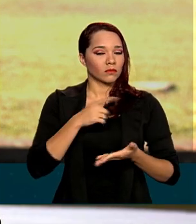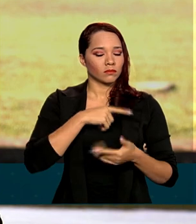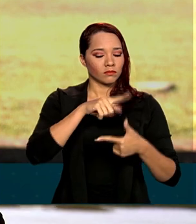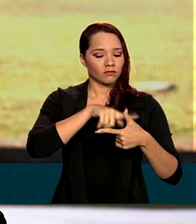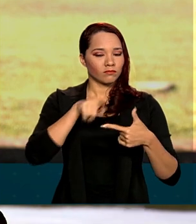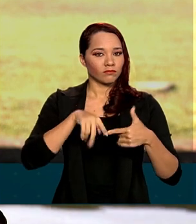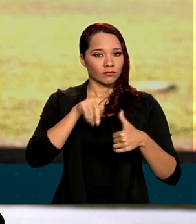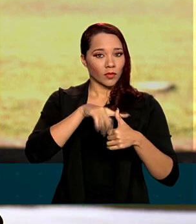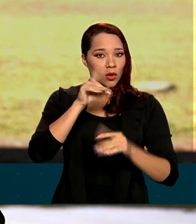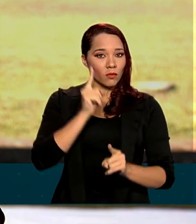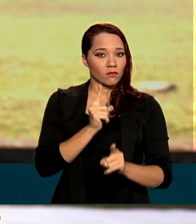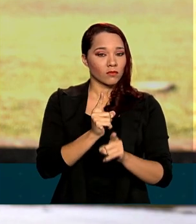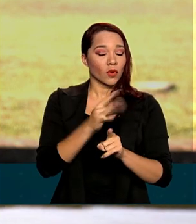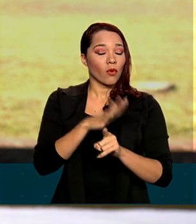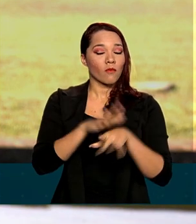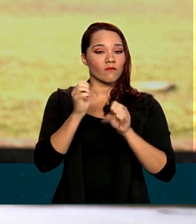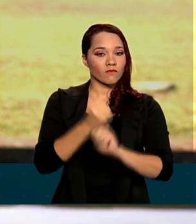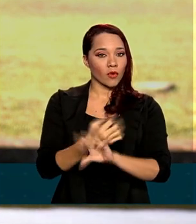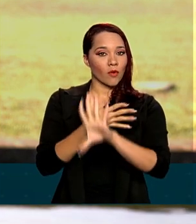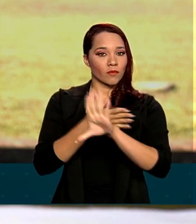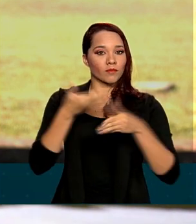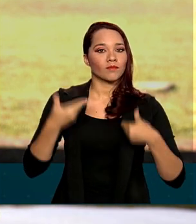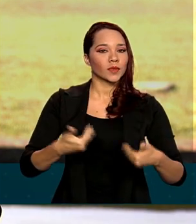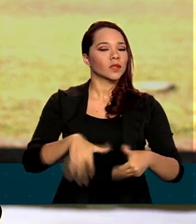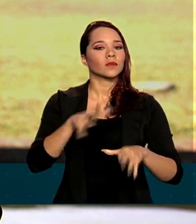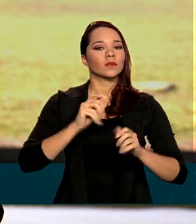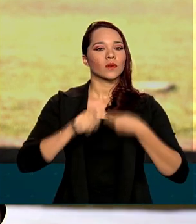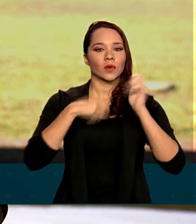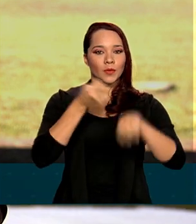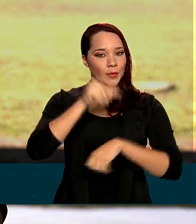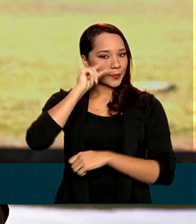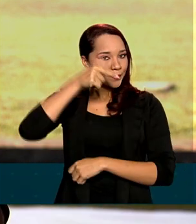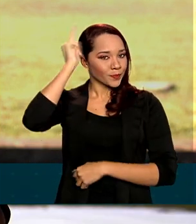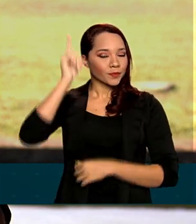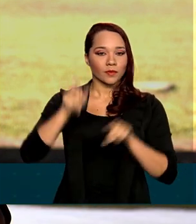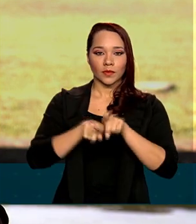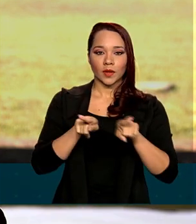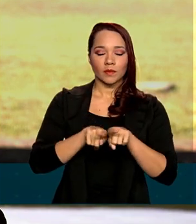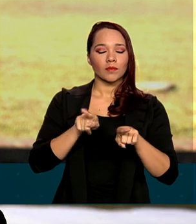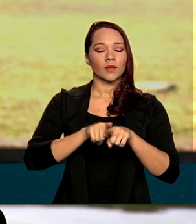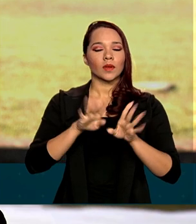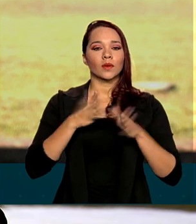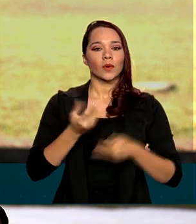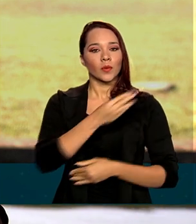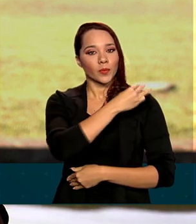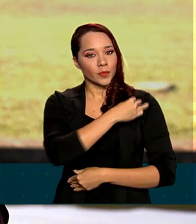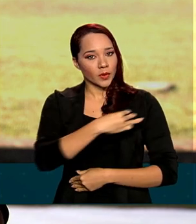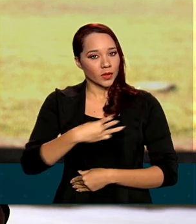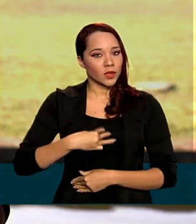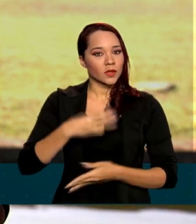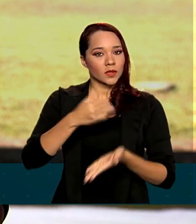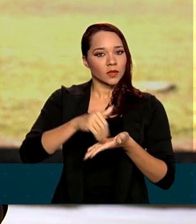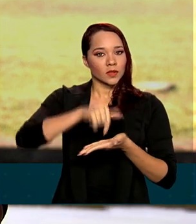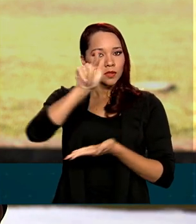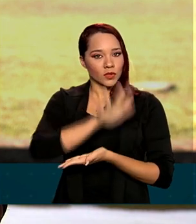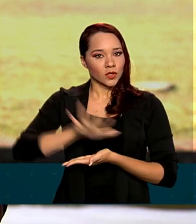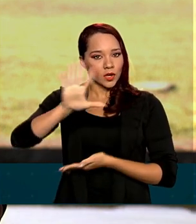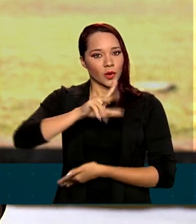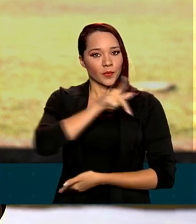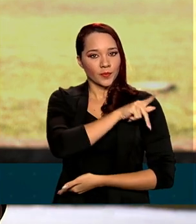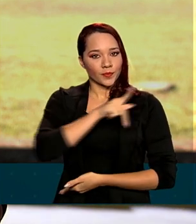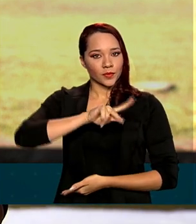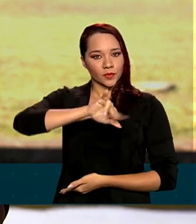encontro por videoconferência com o ministro da Economia, Paulo Guedes, e também com o ministro-chefe da Secretaria-Geral da Presidência da República,